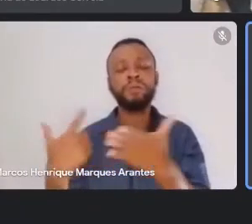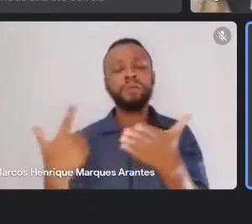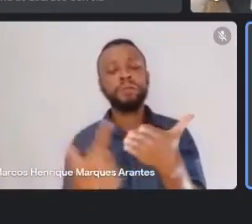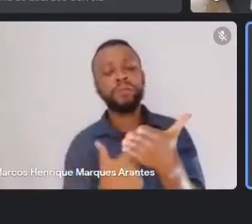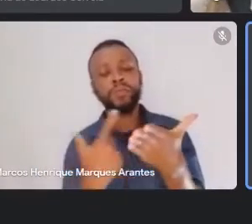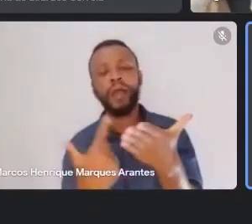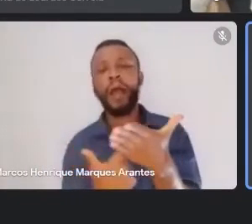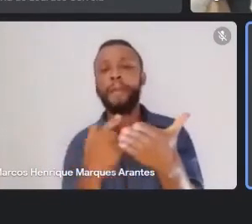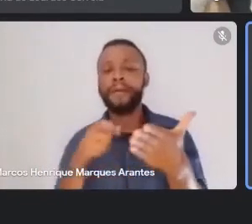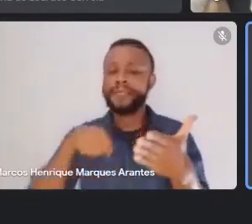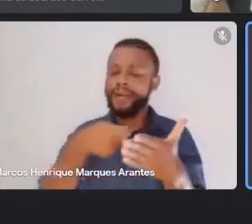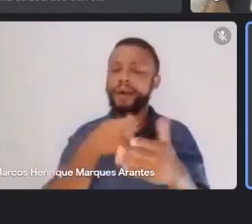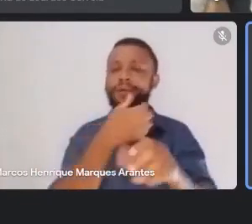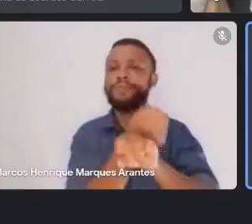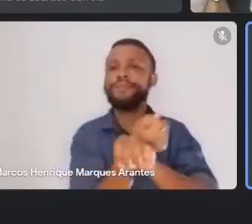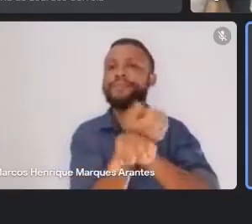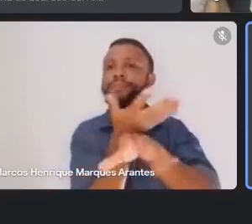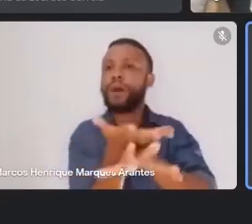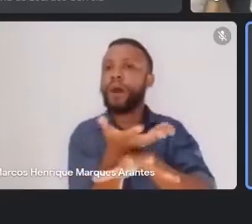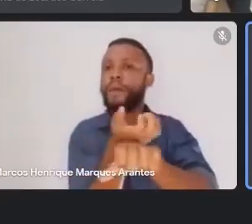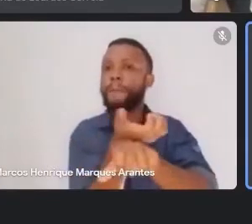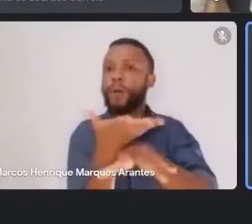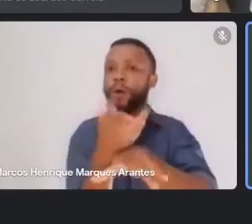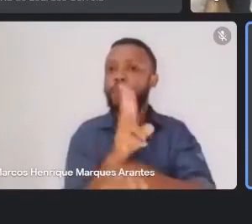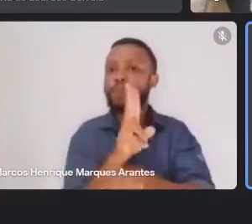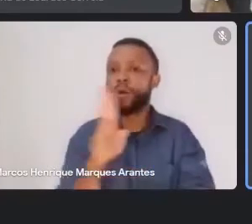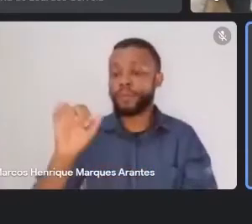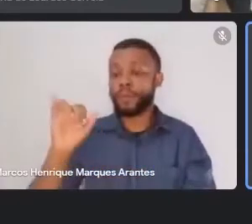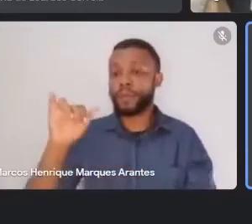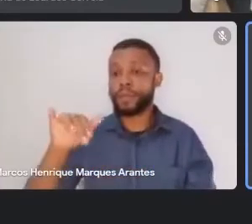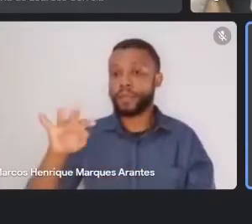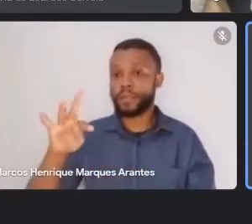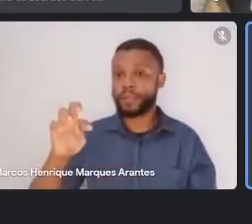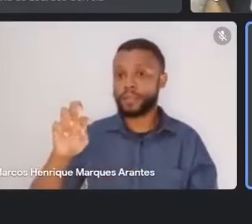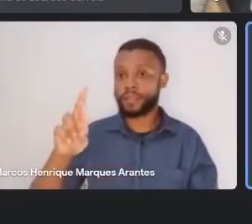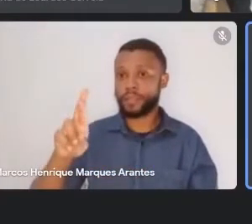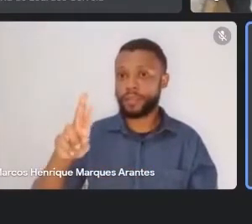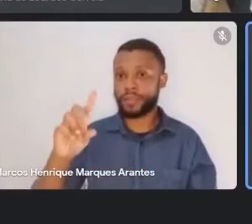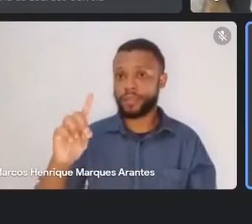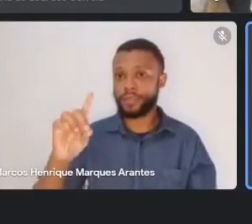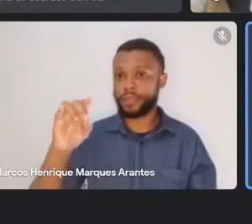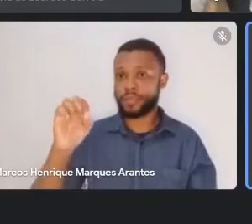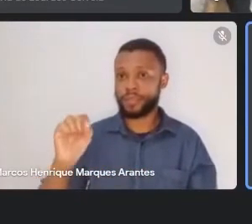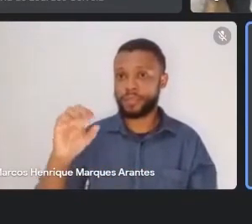e merece ser visitada. Permite uma série de leituras